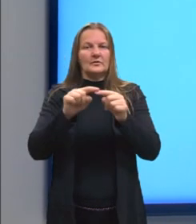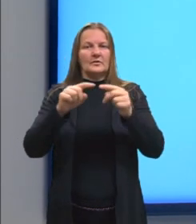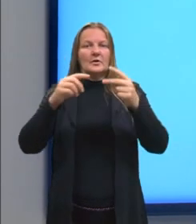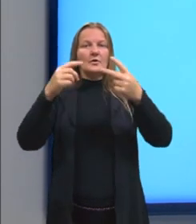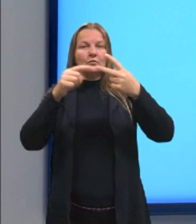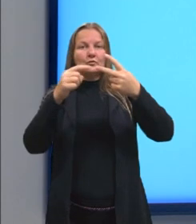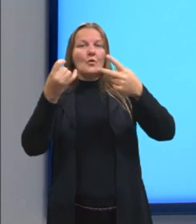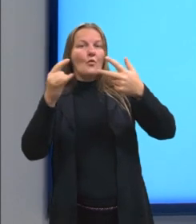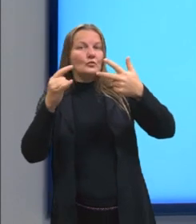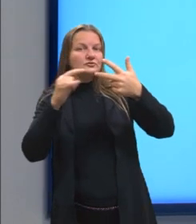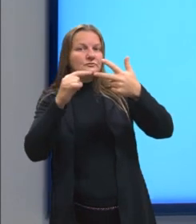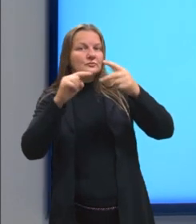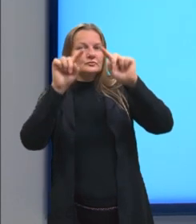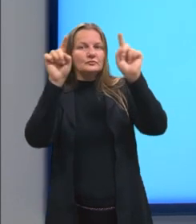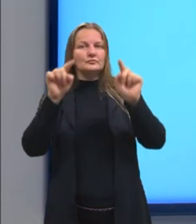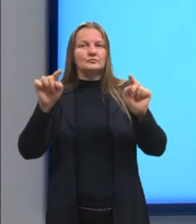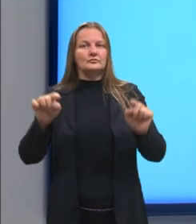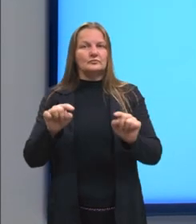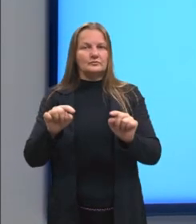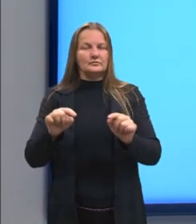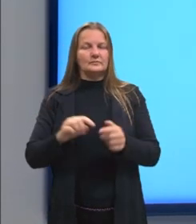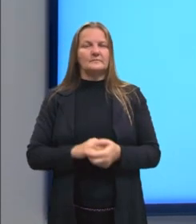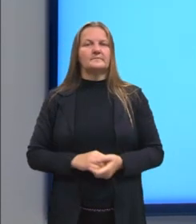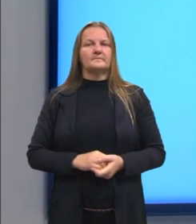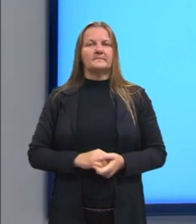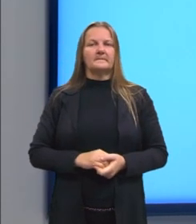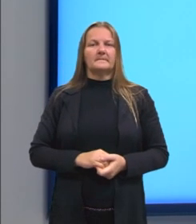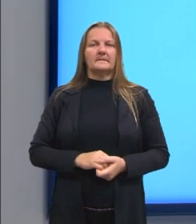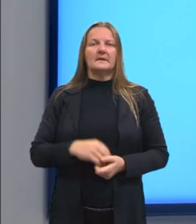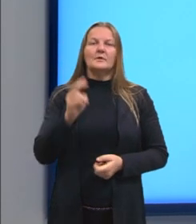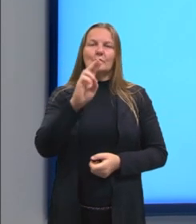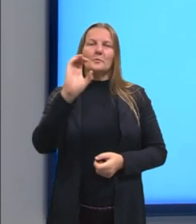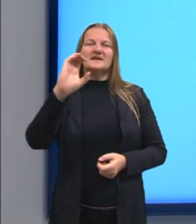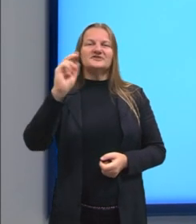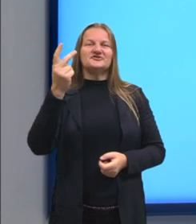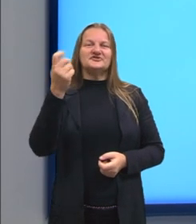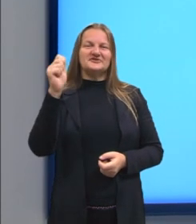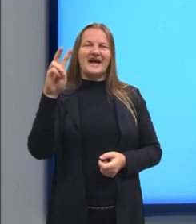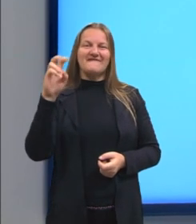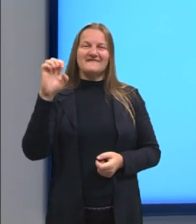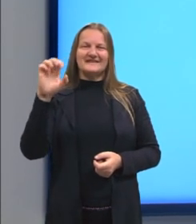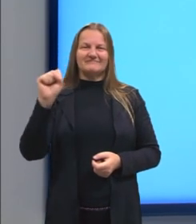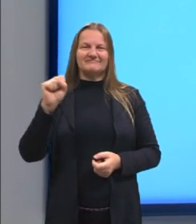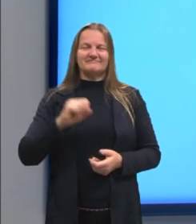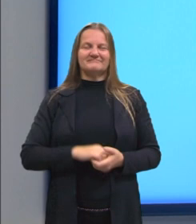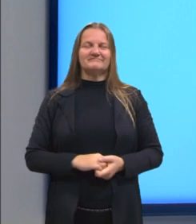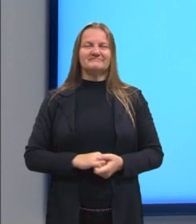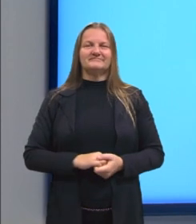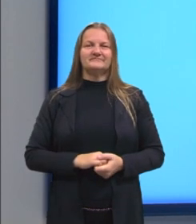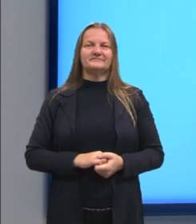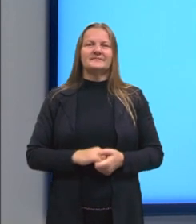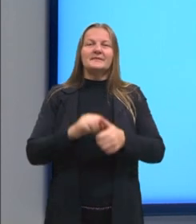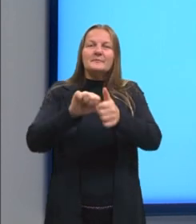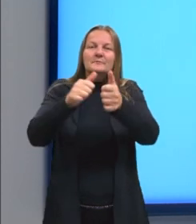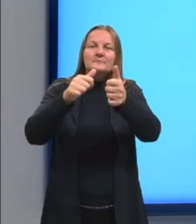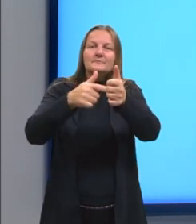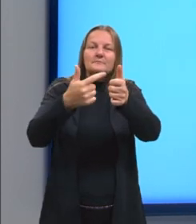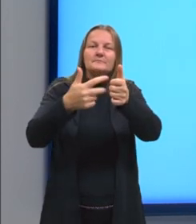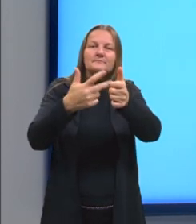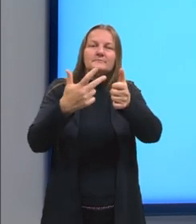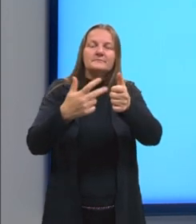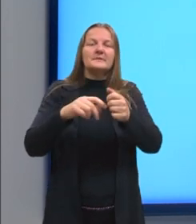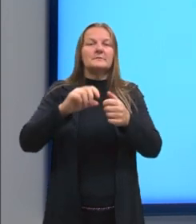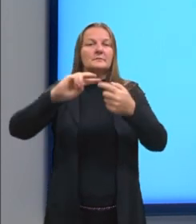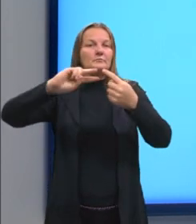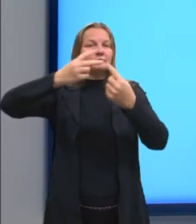e por último eliminamos as chaves. Agora, quanto às operações apenas, primeiro nós resolvemos